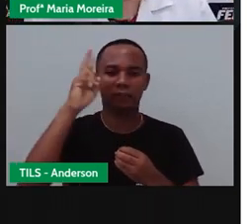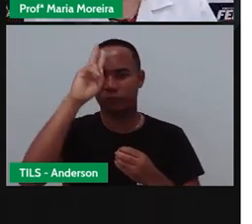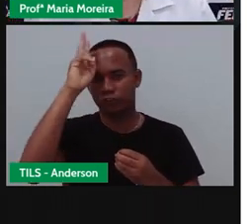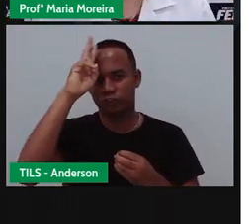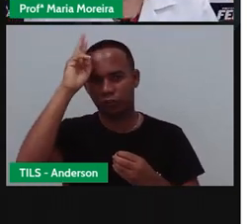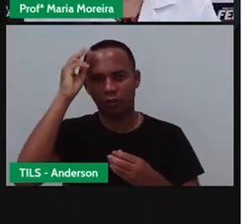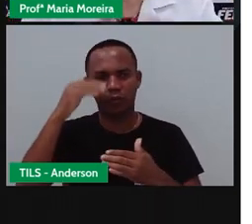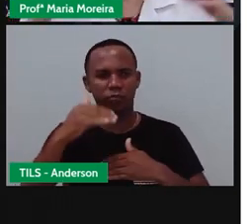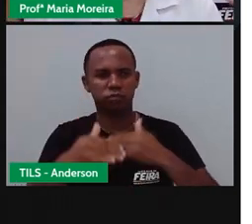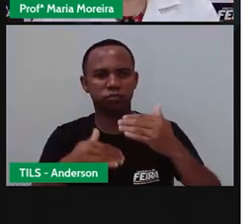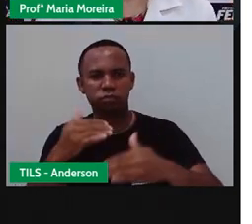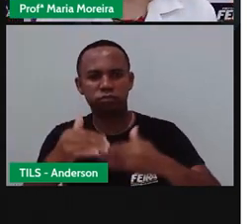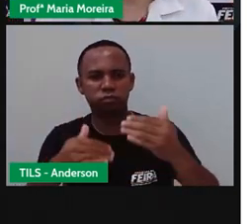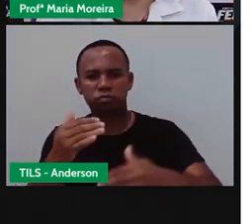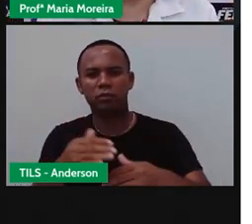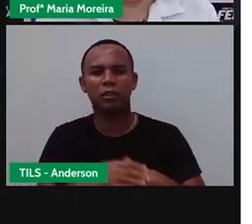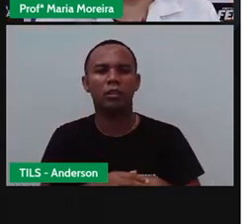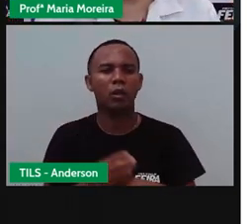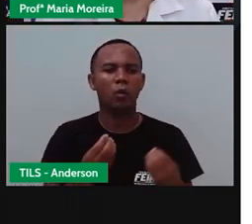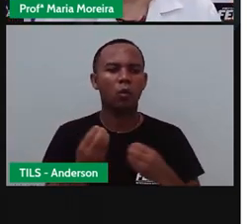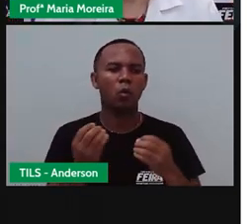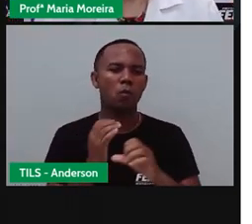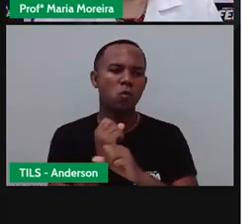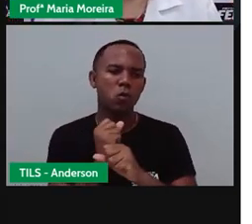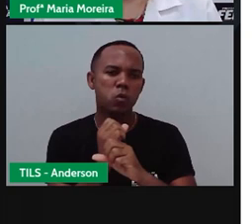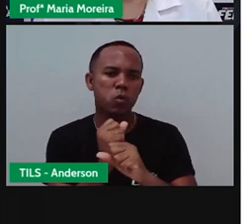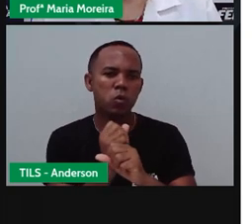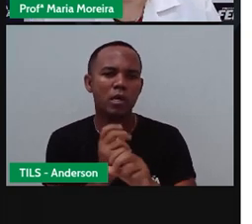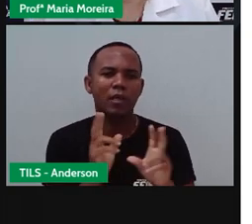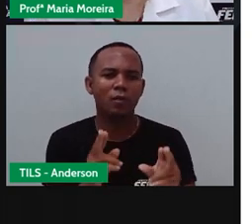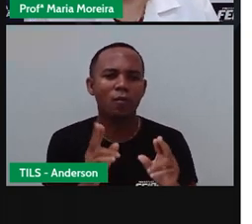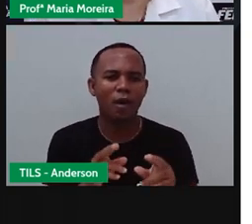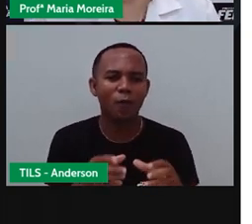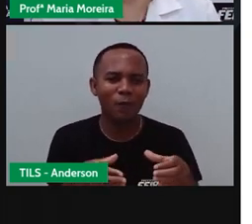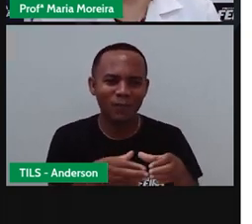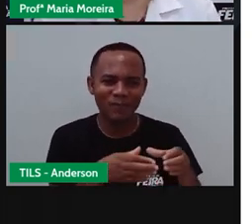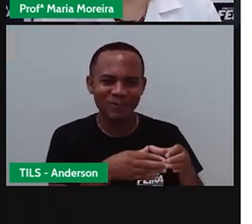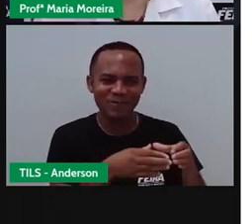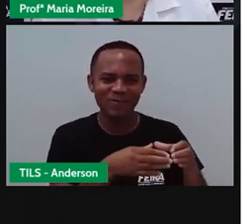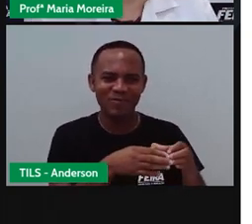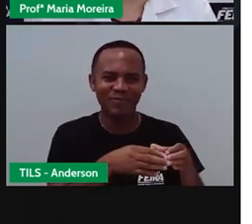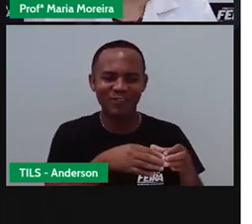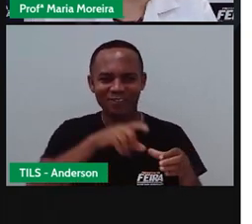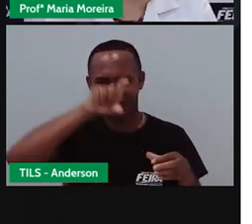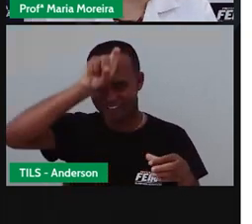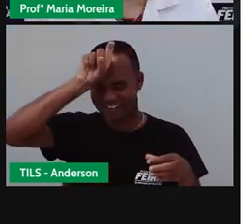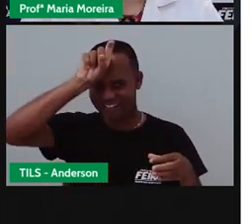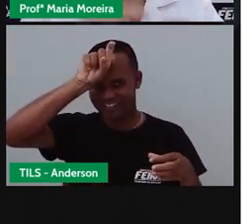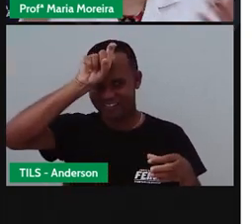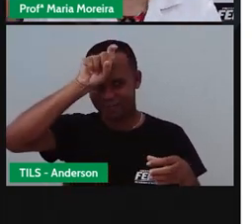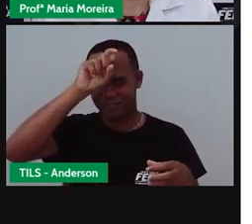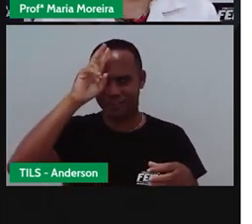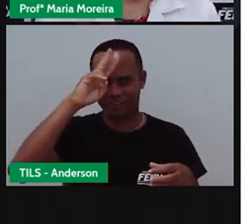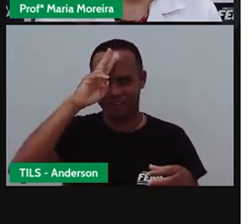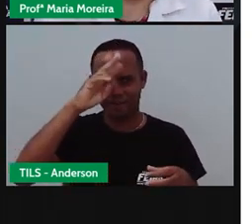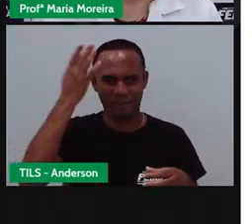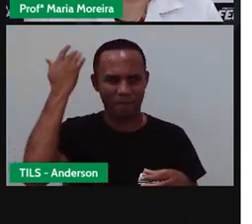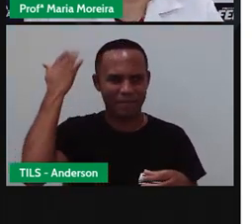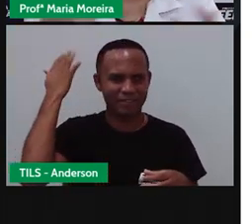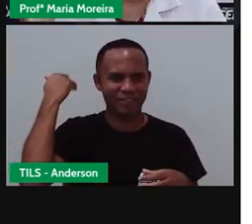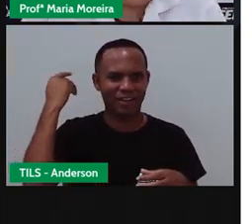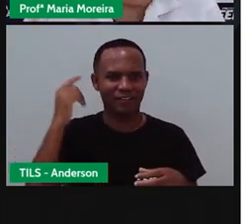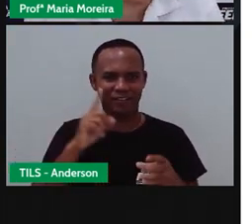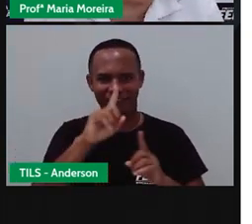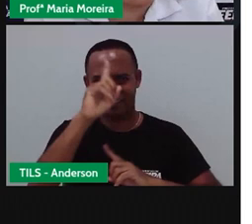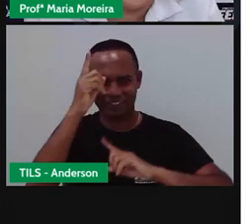inventados lá Aquela ideia de contagem Pelos egípcios O tempo também Ele foi inventado Com o quê? Com o passar do tempo Com